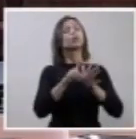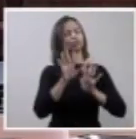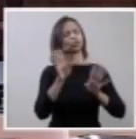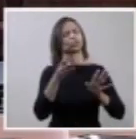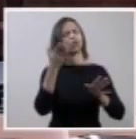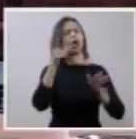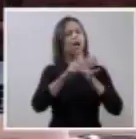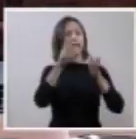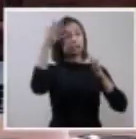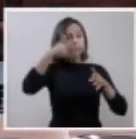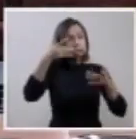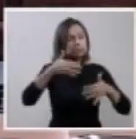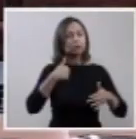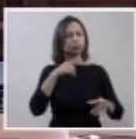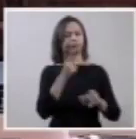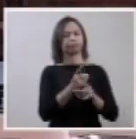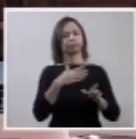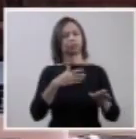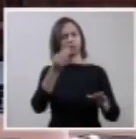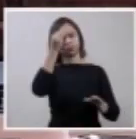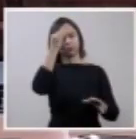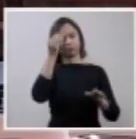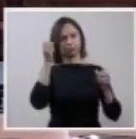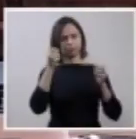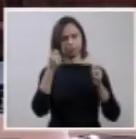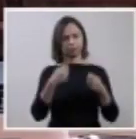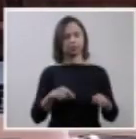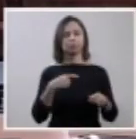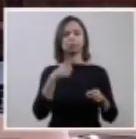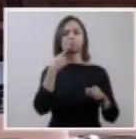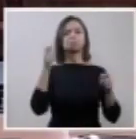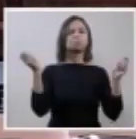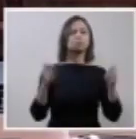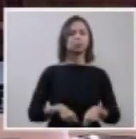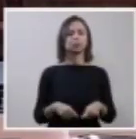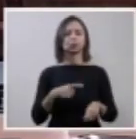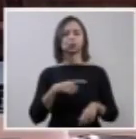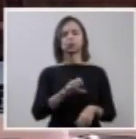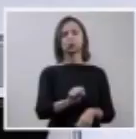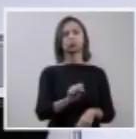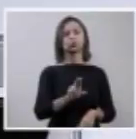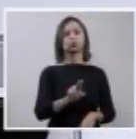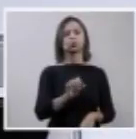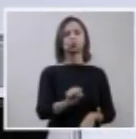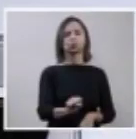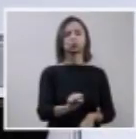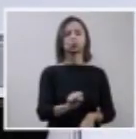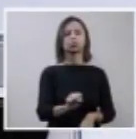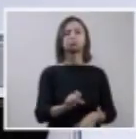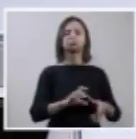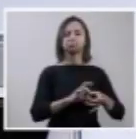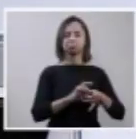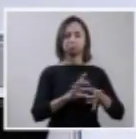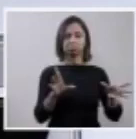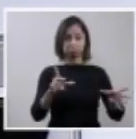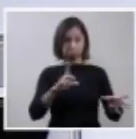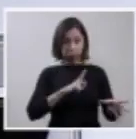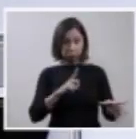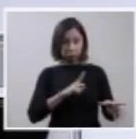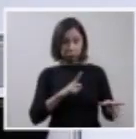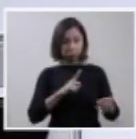que é sobre a possibilidade de o Sistema Único de Saúde dispor de